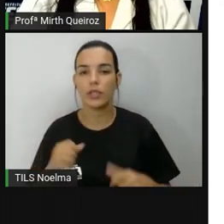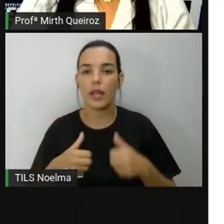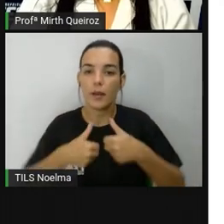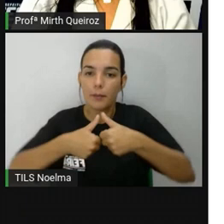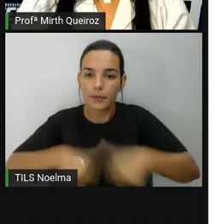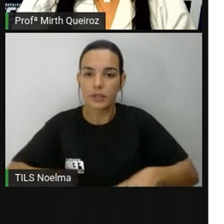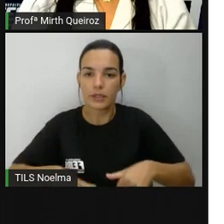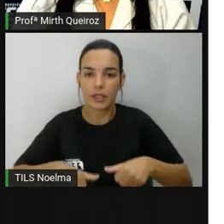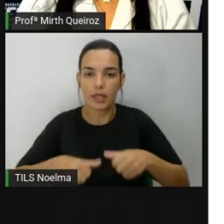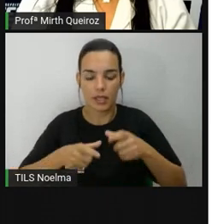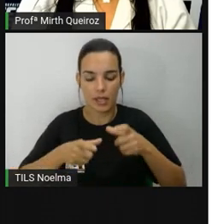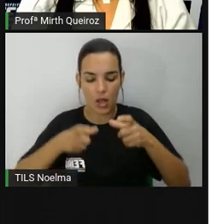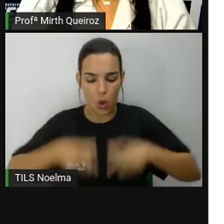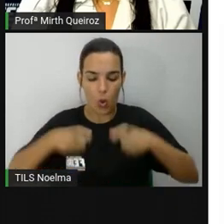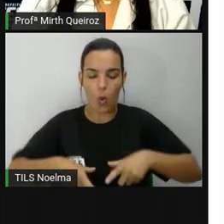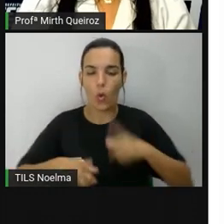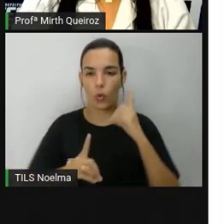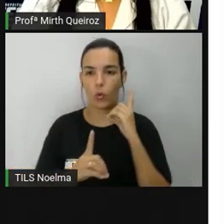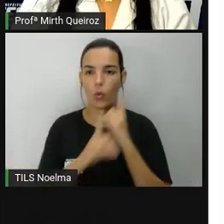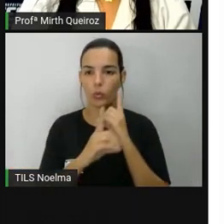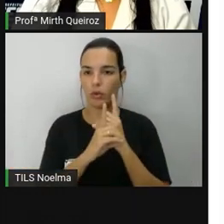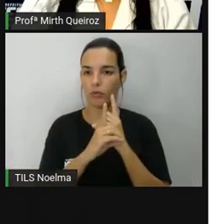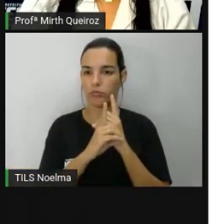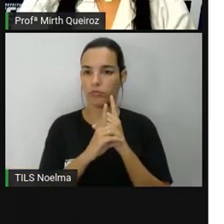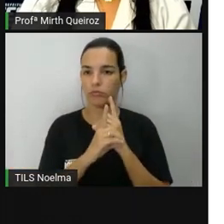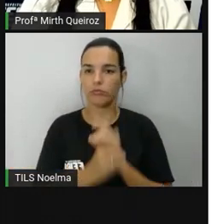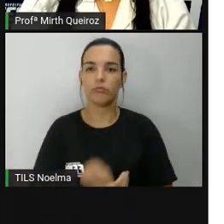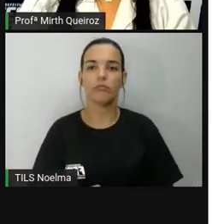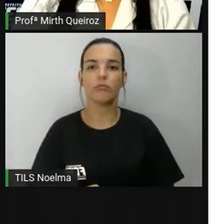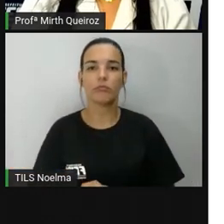a gente conseguir se localizar.